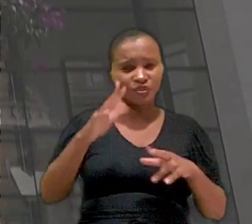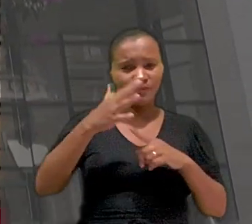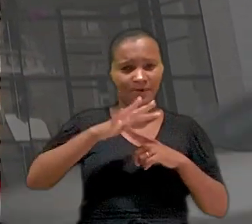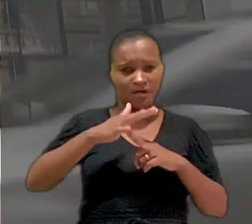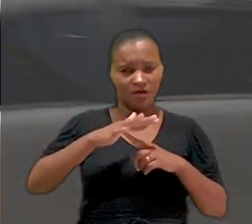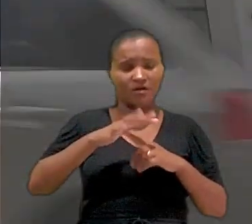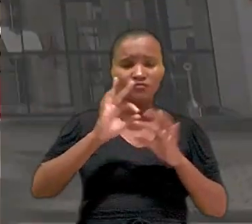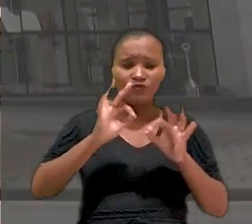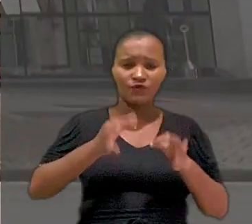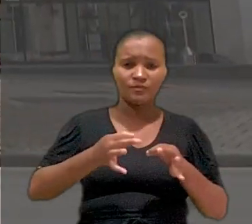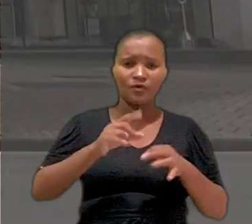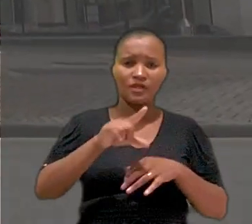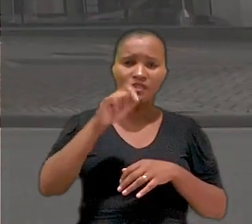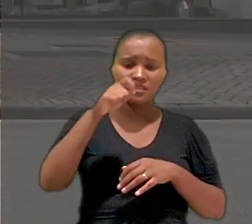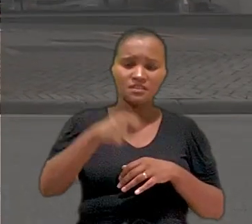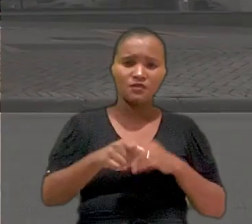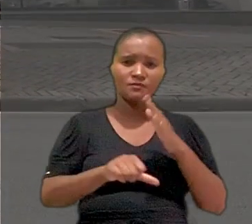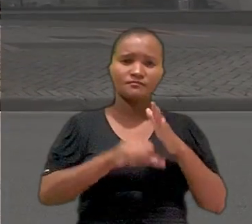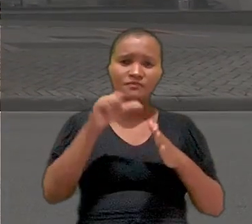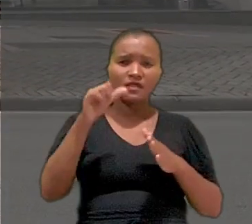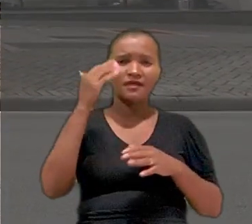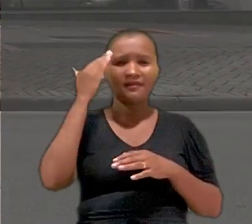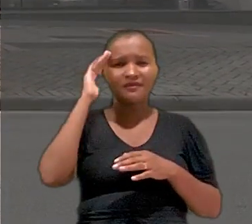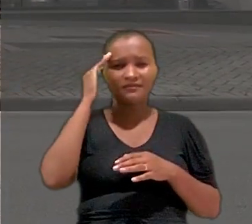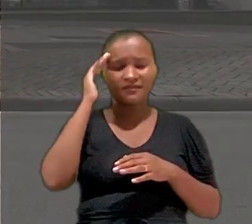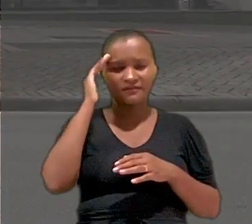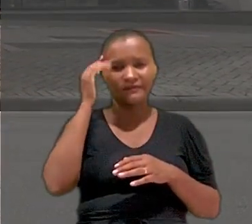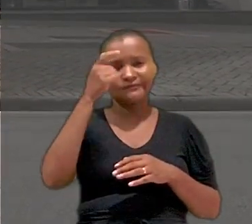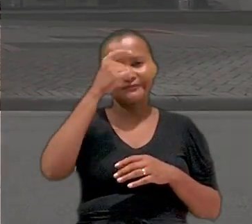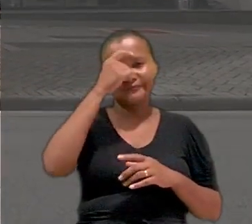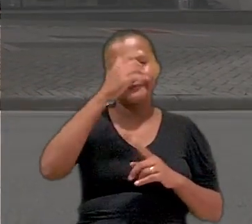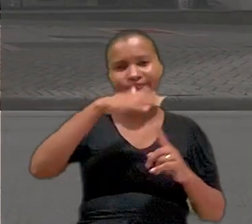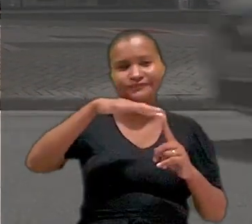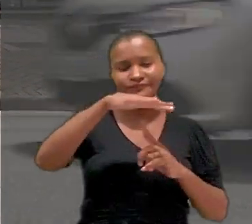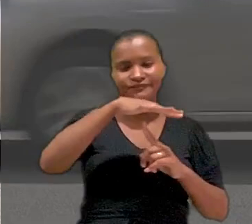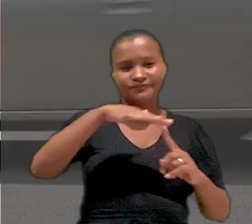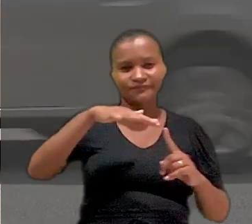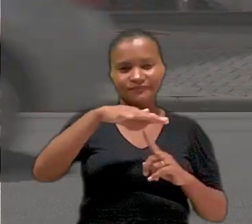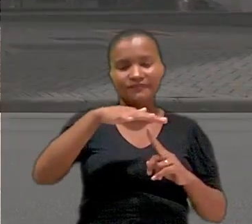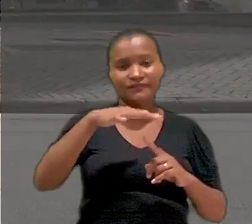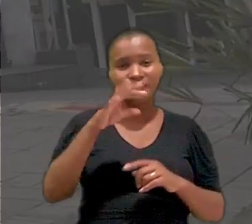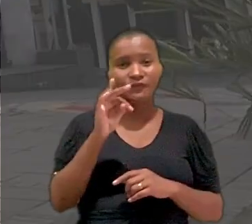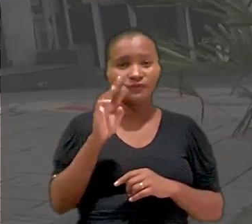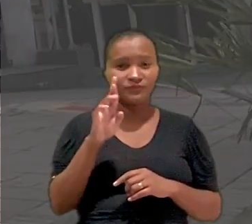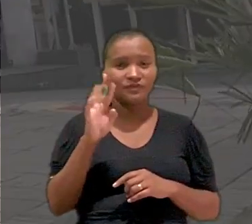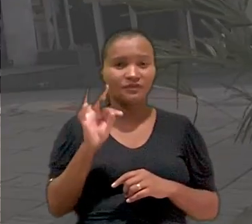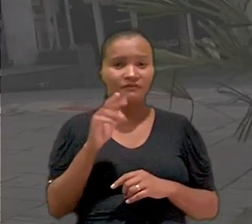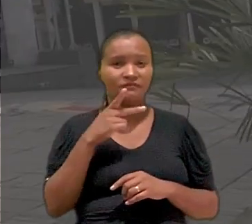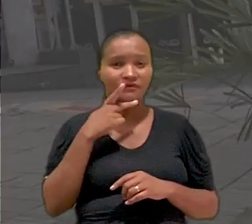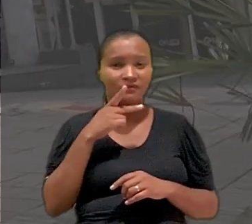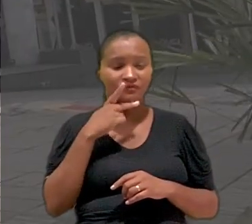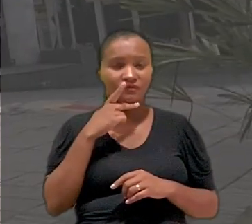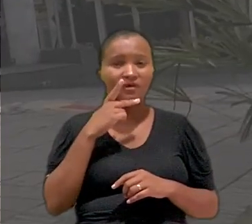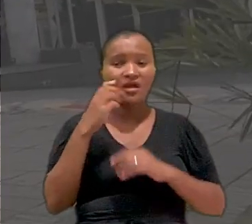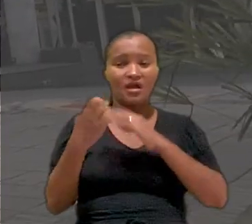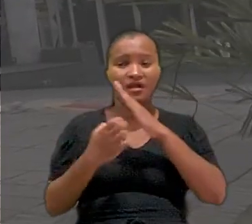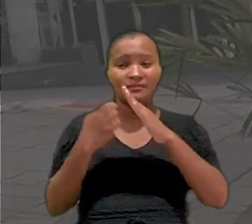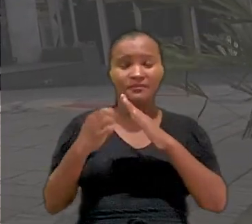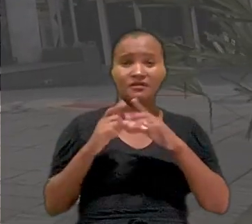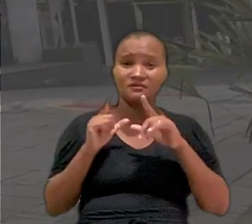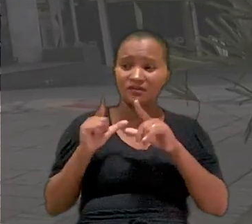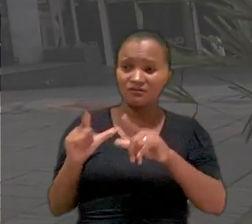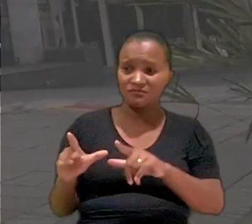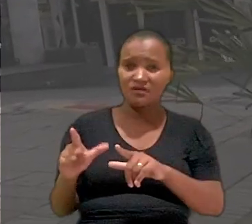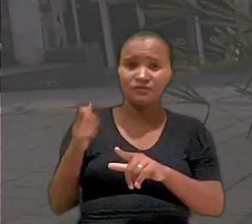nona região no Paraná confirmou a decisão de primeiro grau que considerou configurado o dano moral. De acordo com o TRT, a